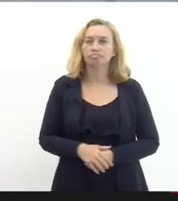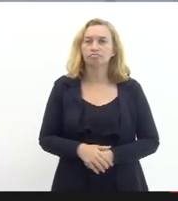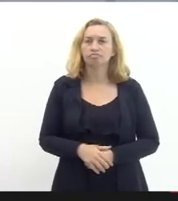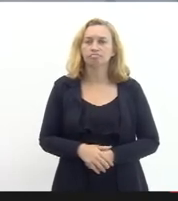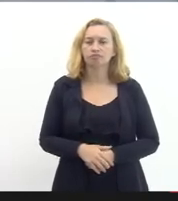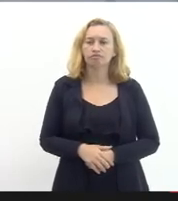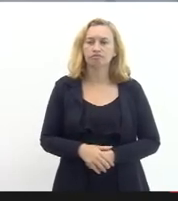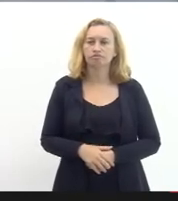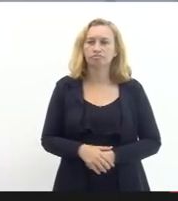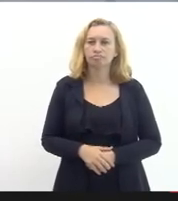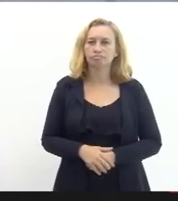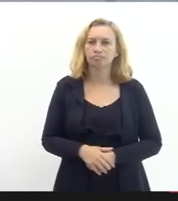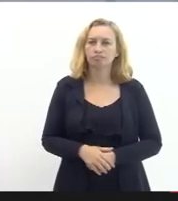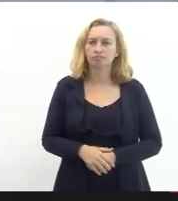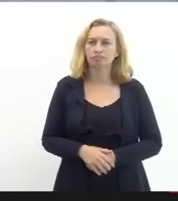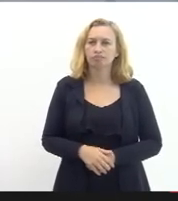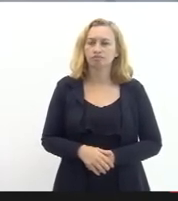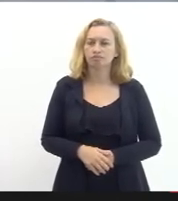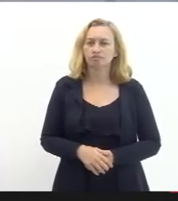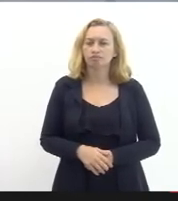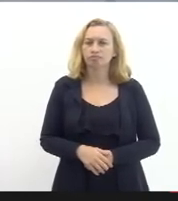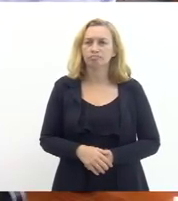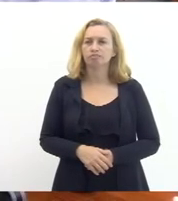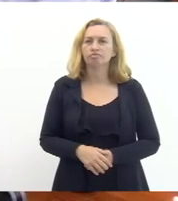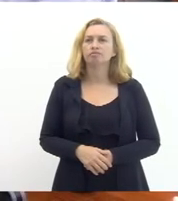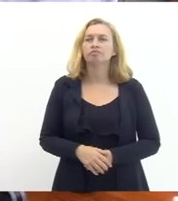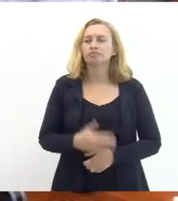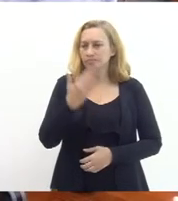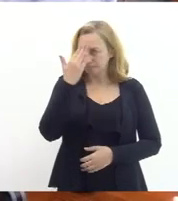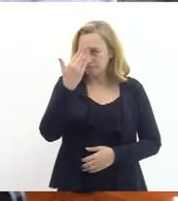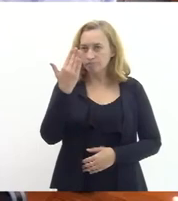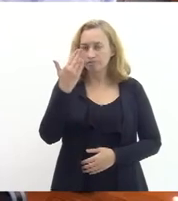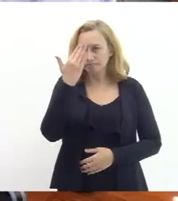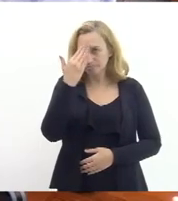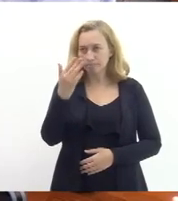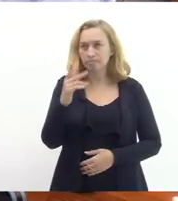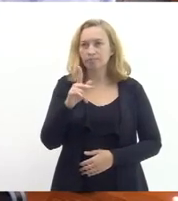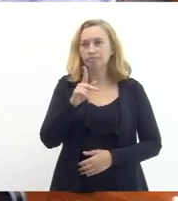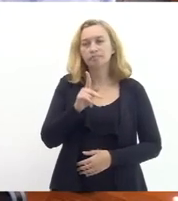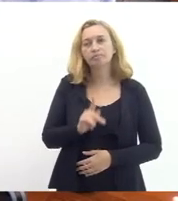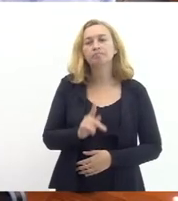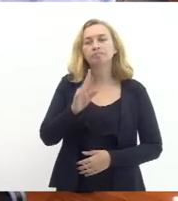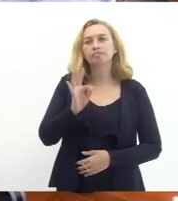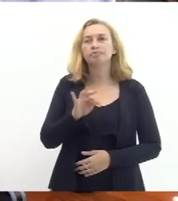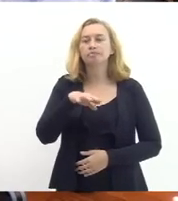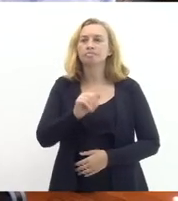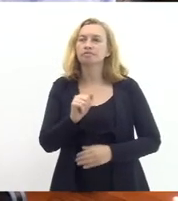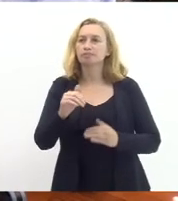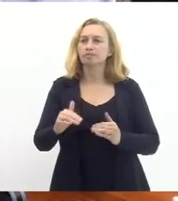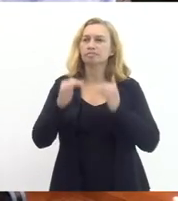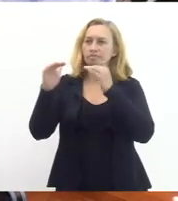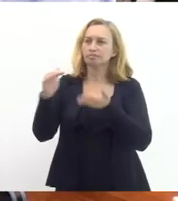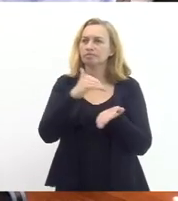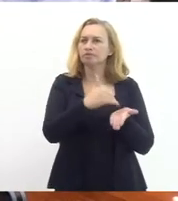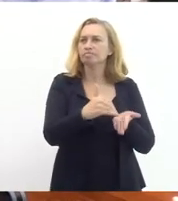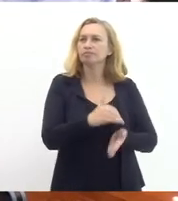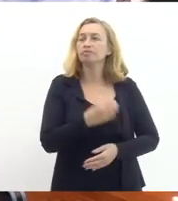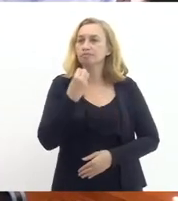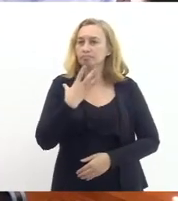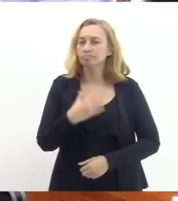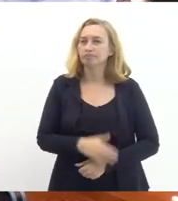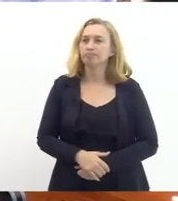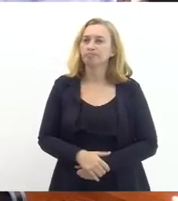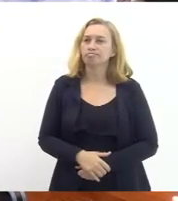daquele carro entendi obrigado patrícia obrigado subsecretário bom